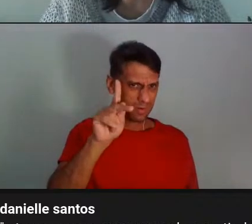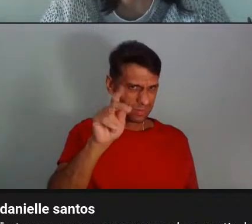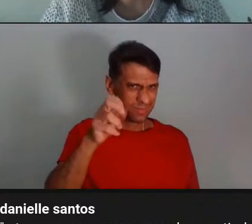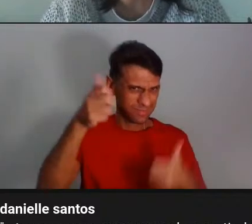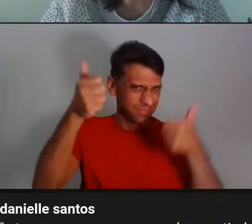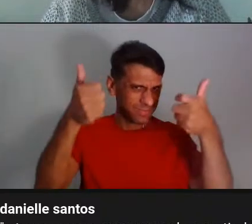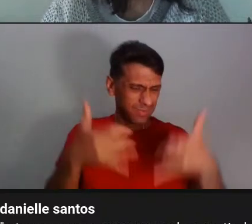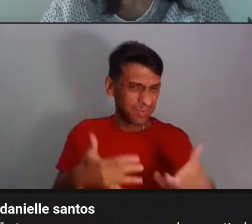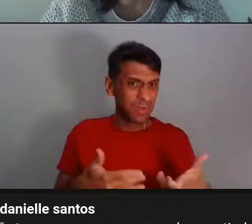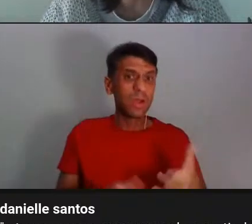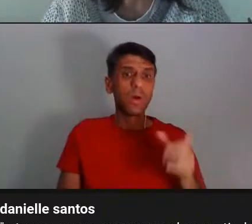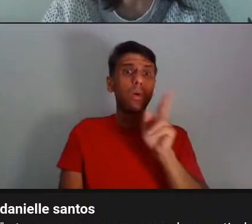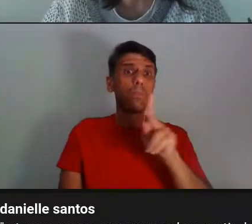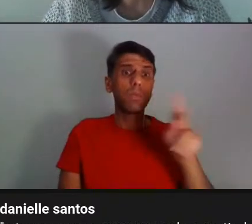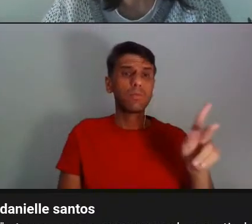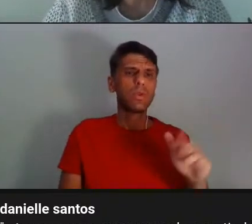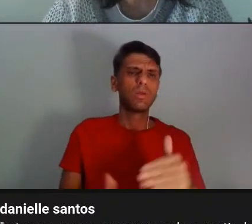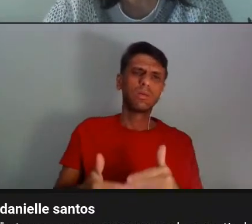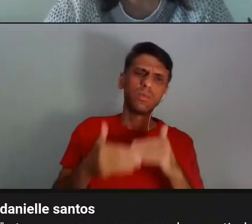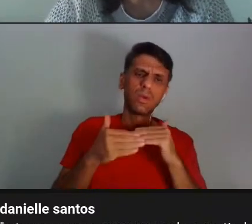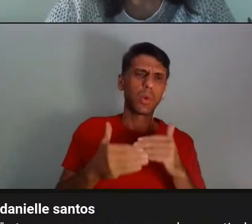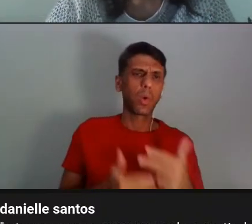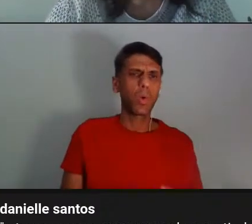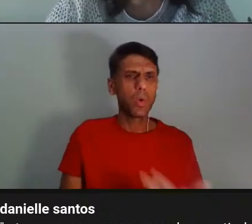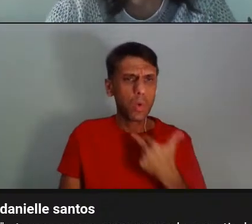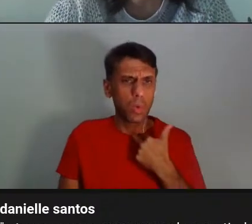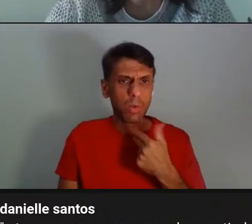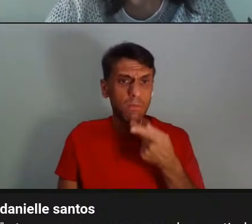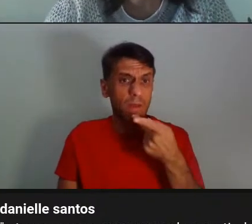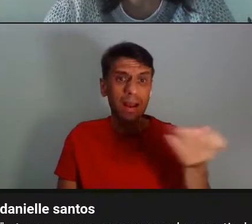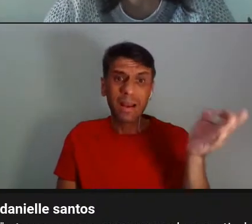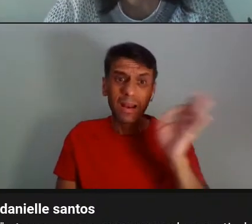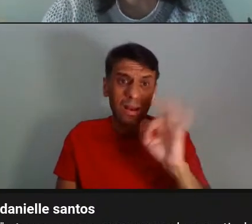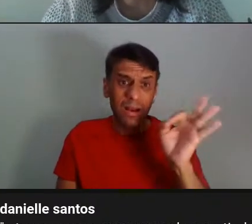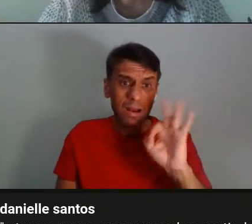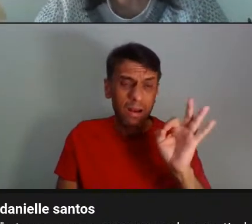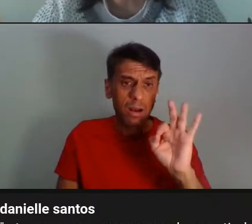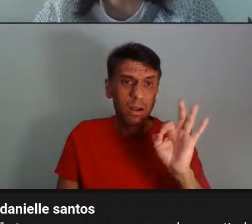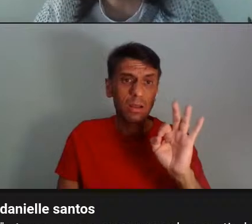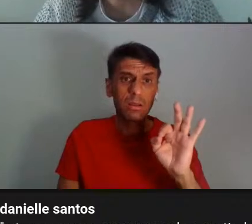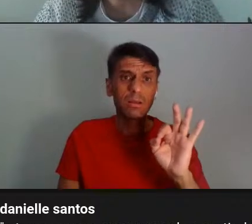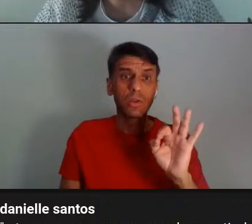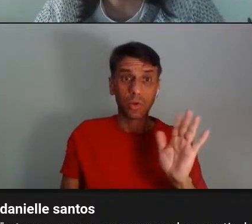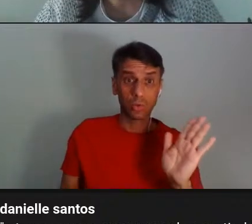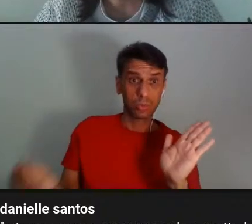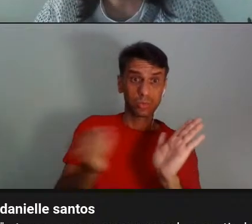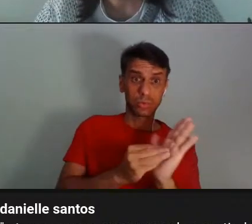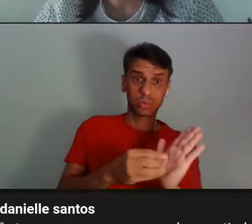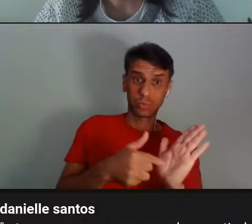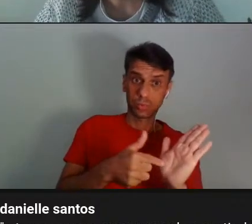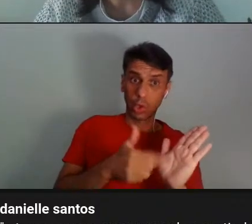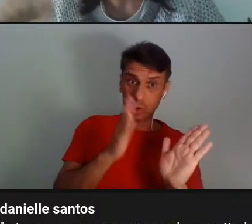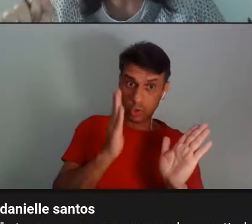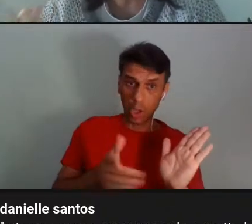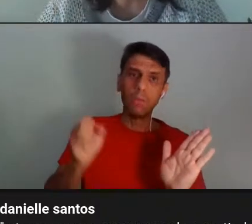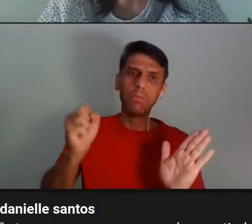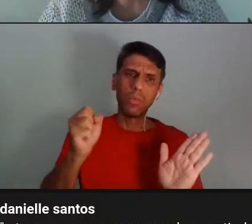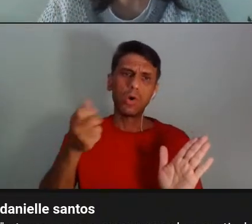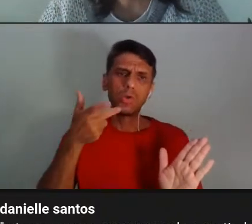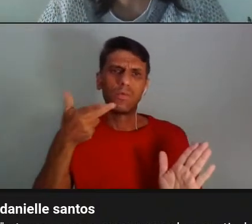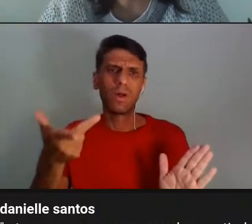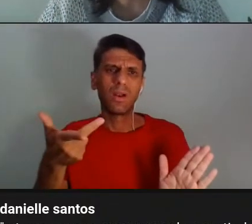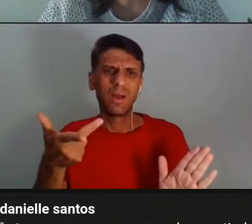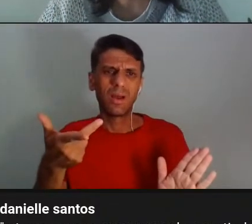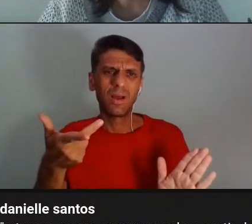os professores diziam que ele não podia dizer nada que já não estivesse sido dito. Olha